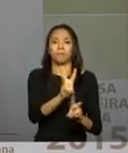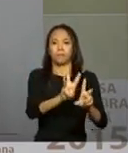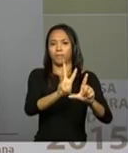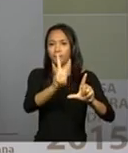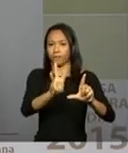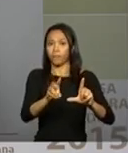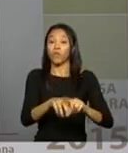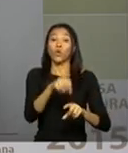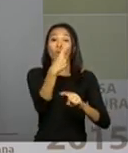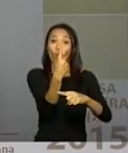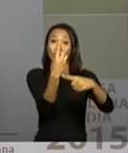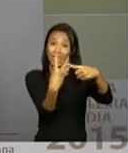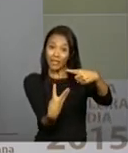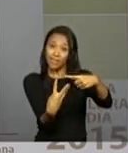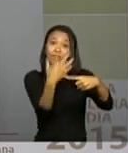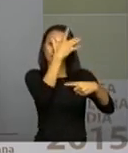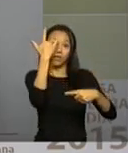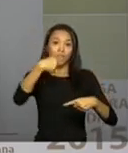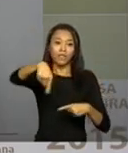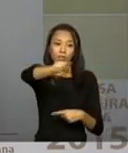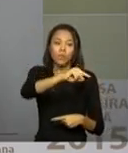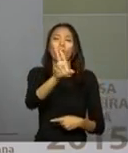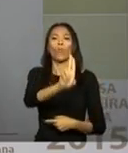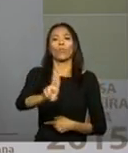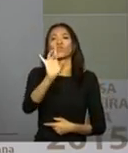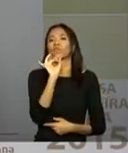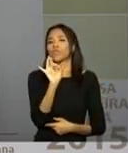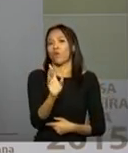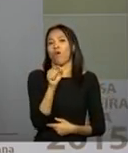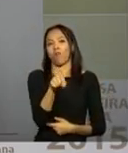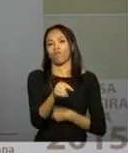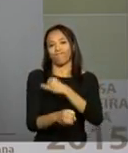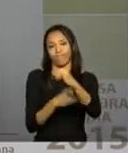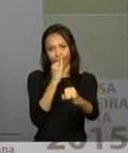terço das pessoas já usam a internet, somente a internet.